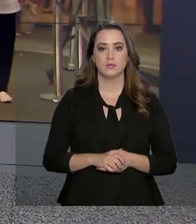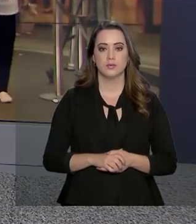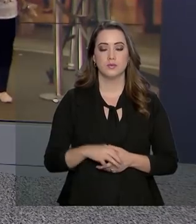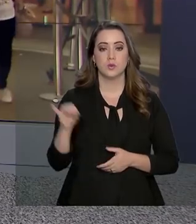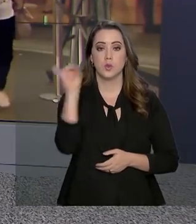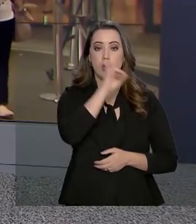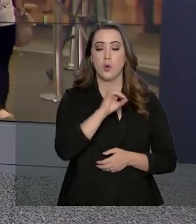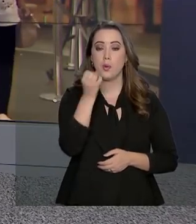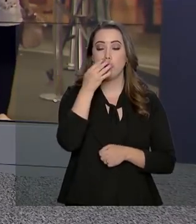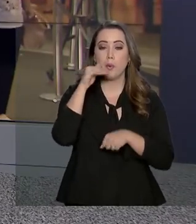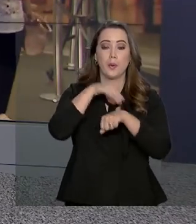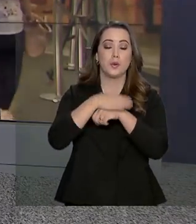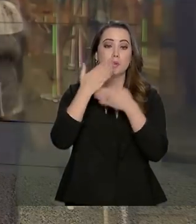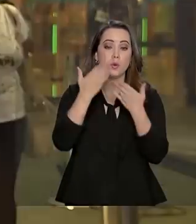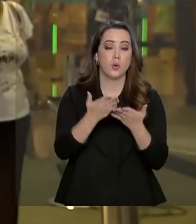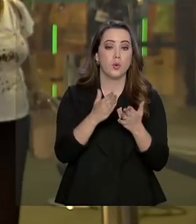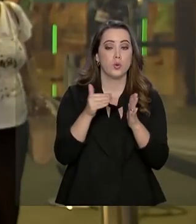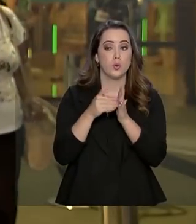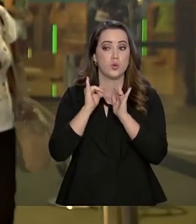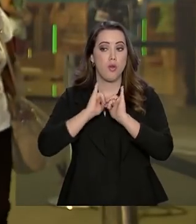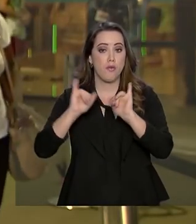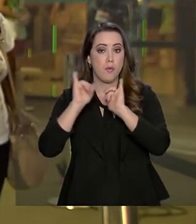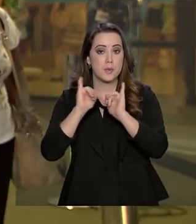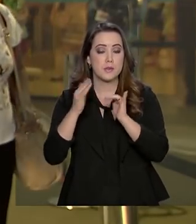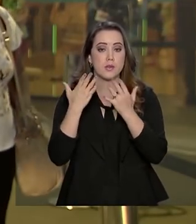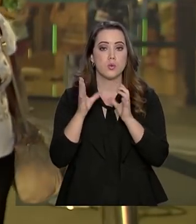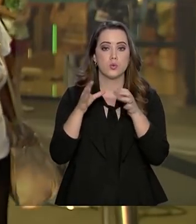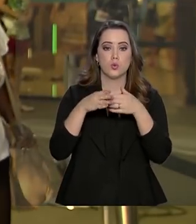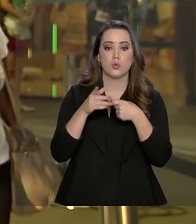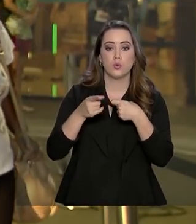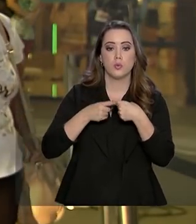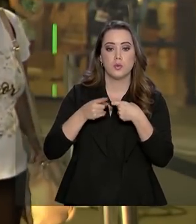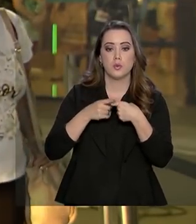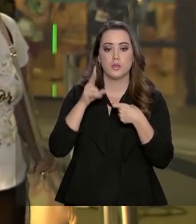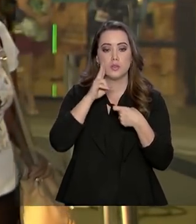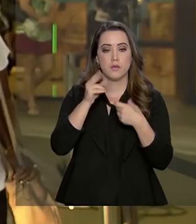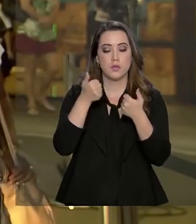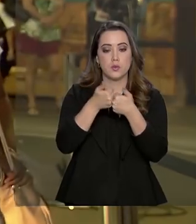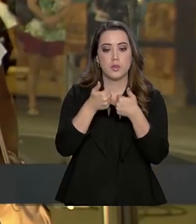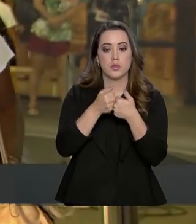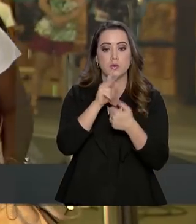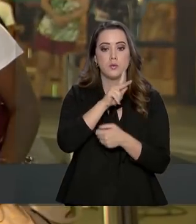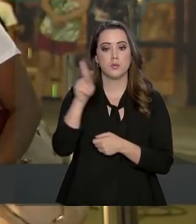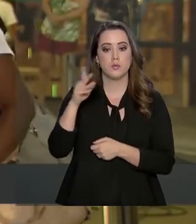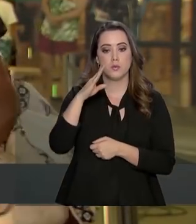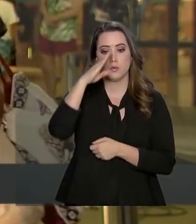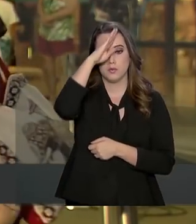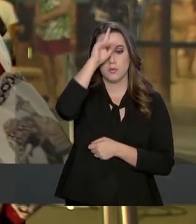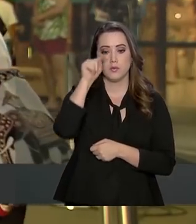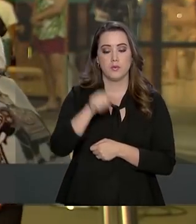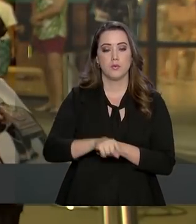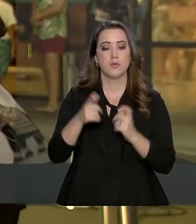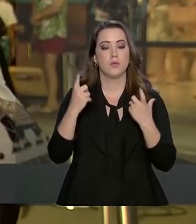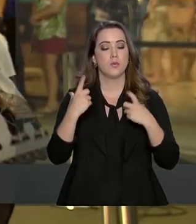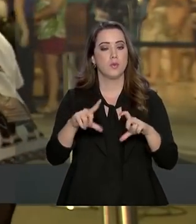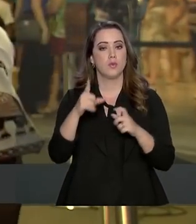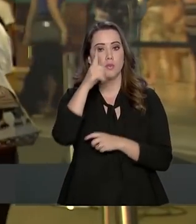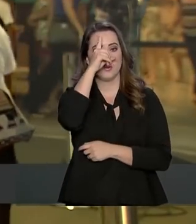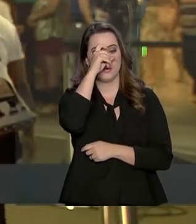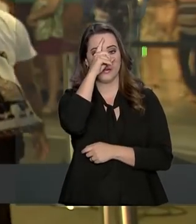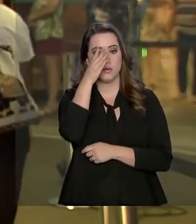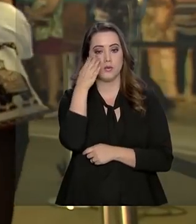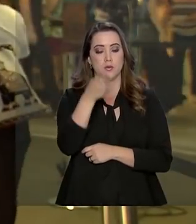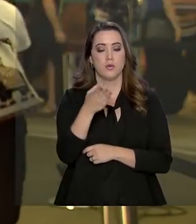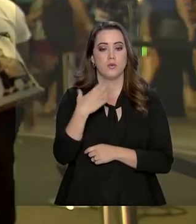Boa noite, Alessandra. O último boletim divulgado pela equipe médica que acompanha o presidente Jair Bolsonaro aqui no Hospital Albert